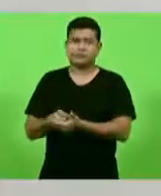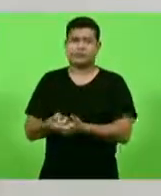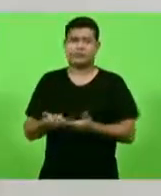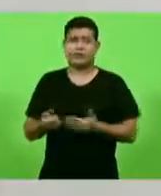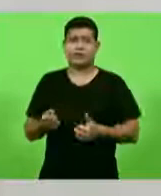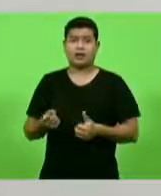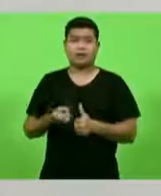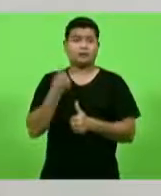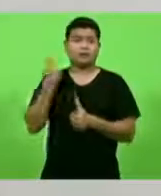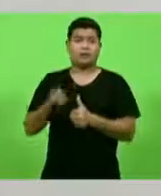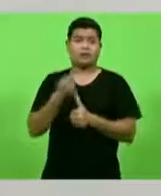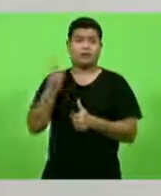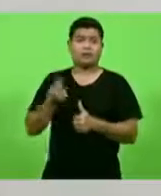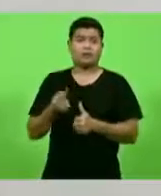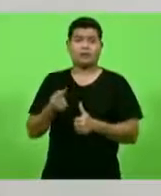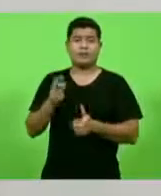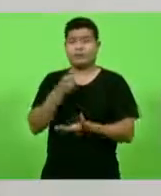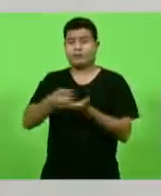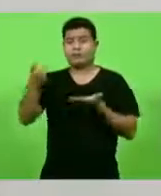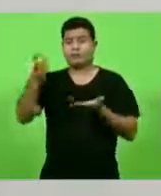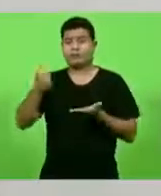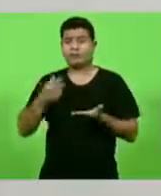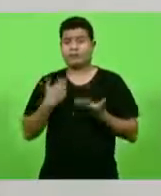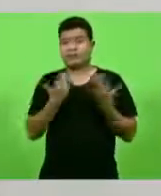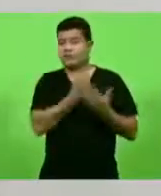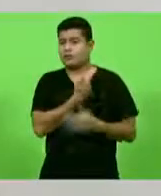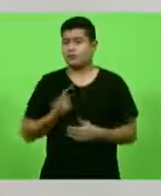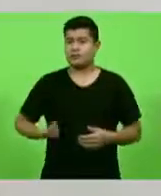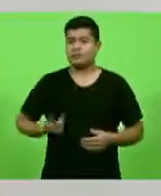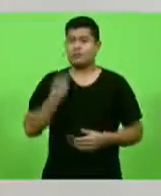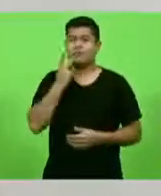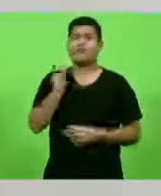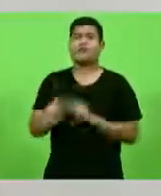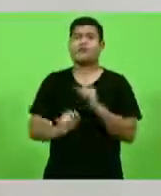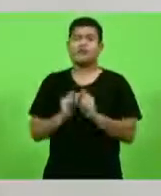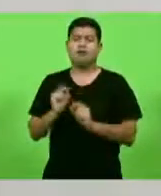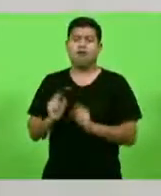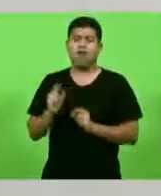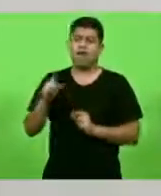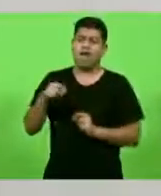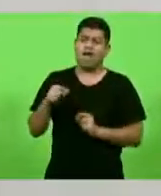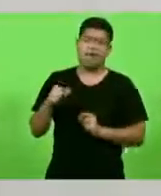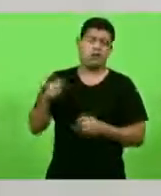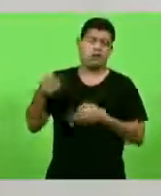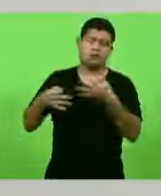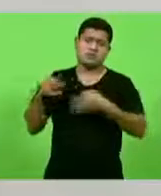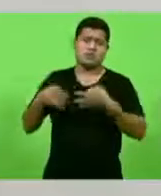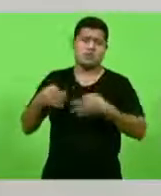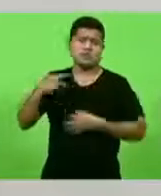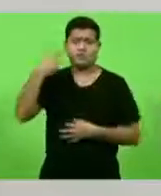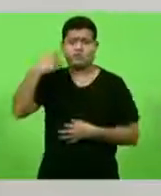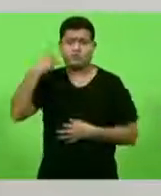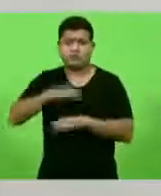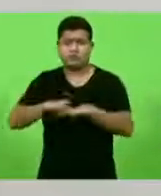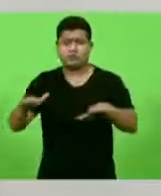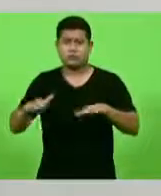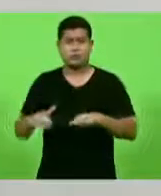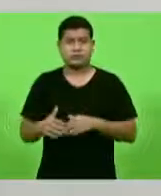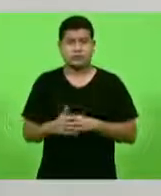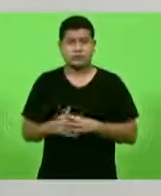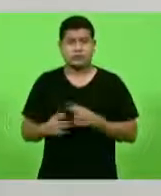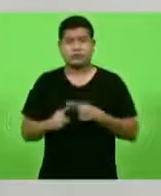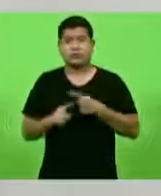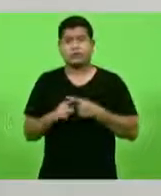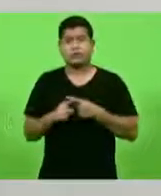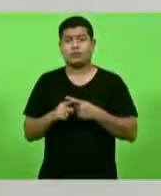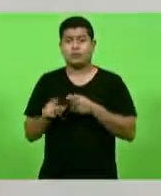No primeiro impeachment, governador dizia que era um julgamento político, porque os desembargadores